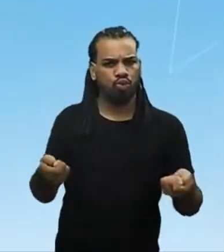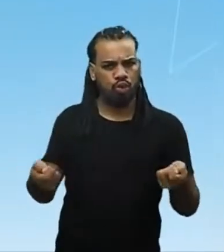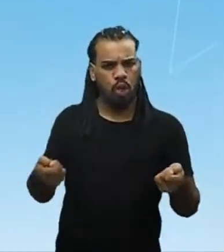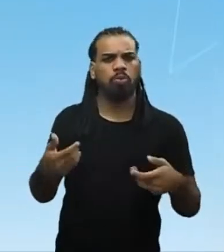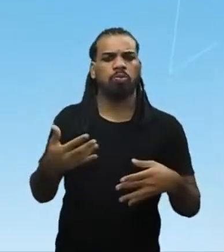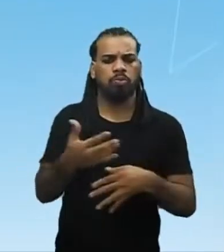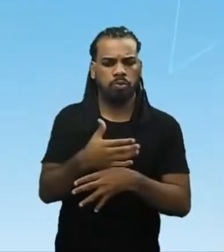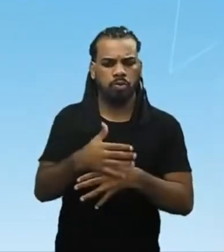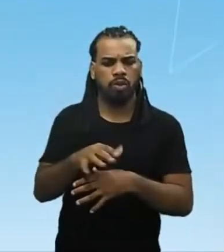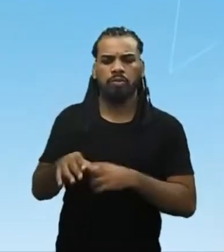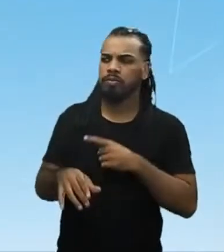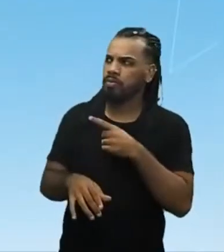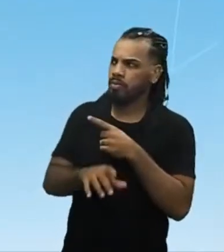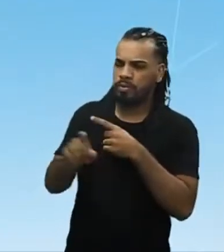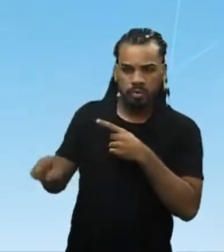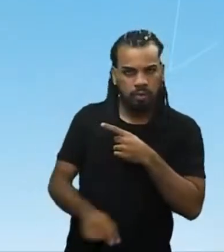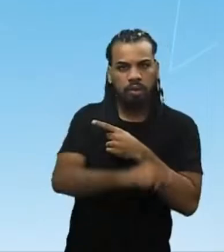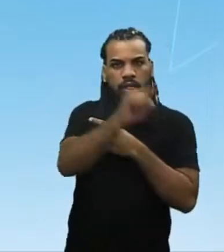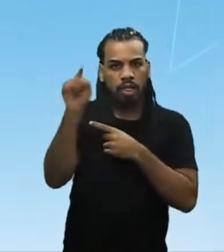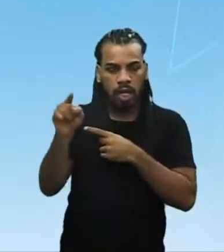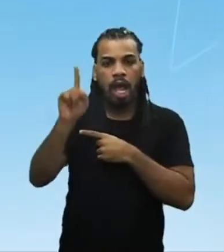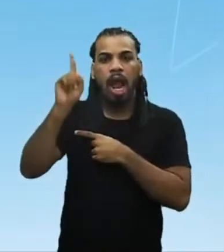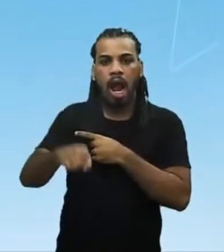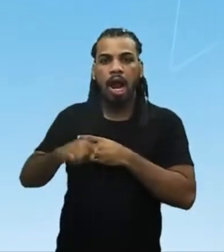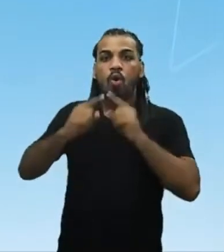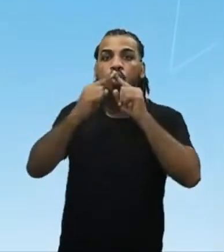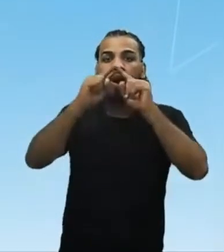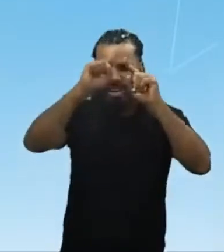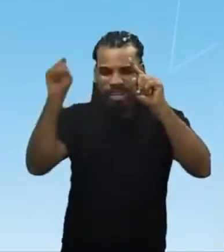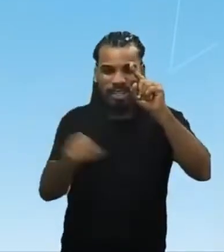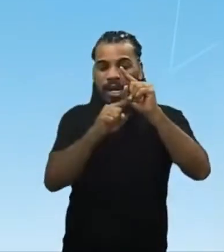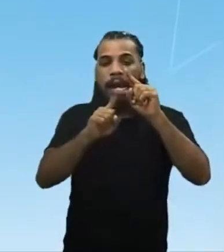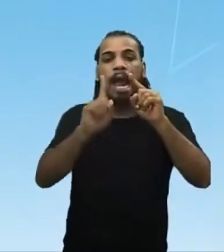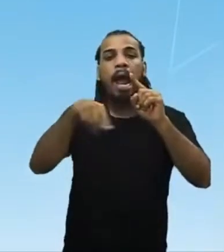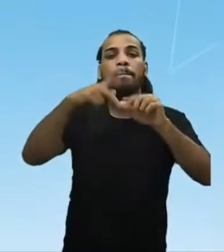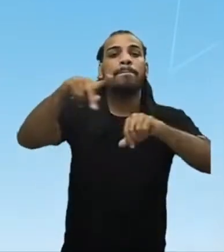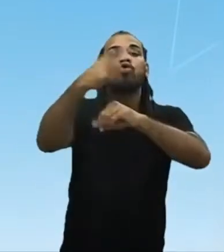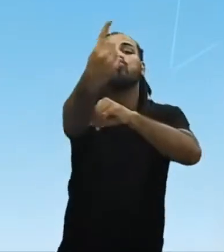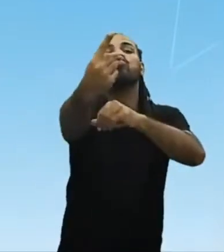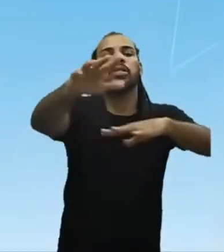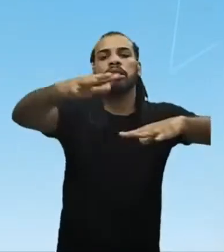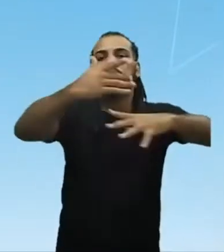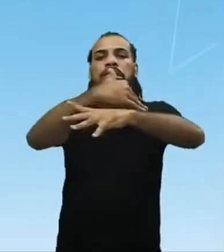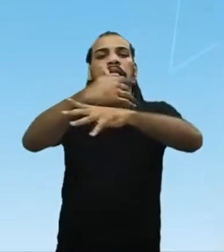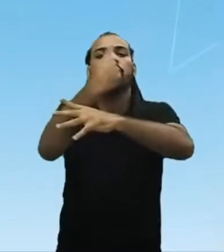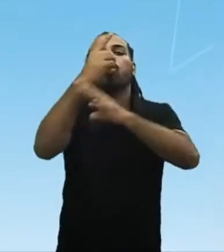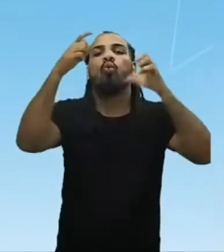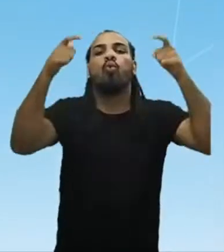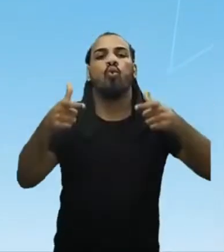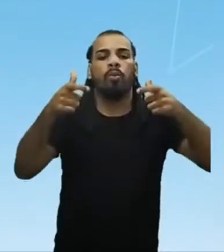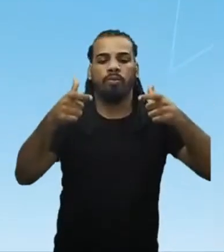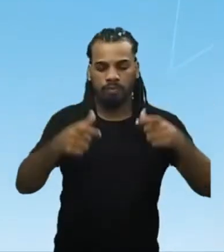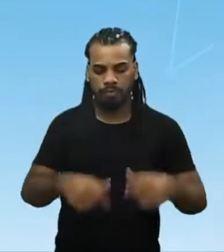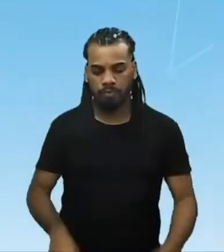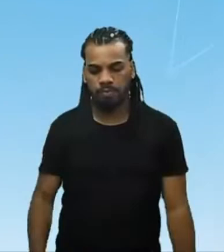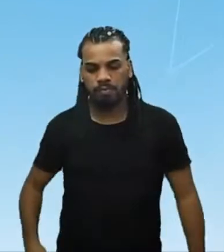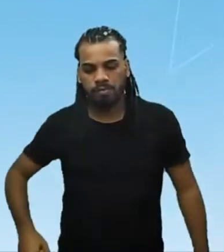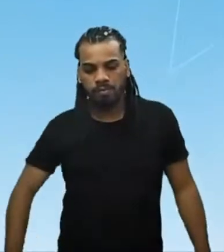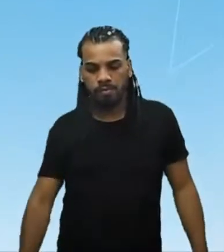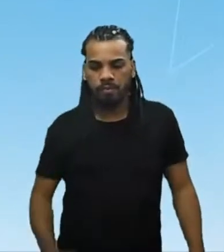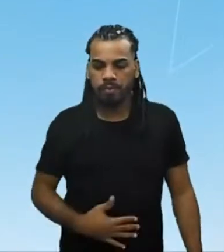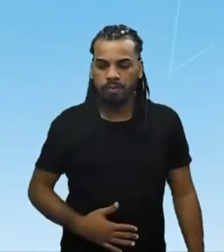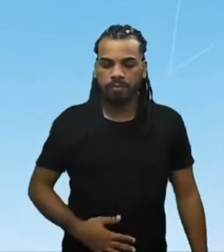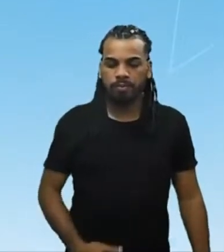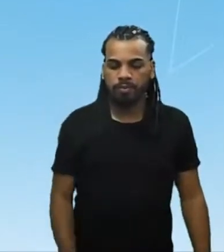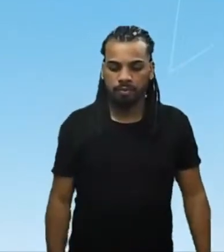civilização desse tamanho. Olha aí. Que bacana, hein? Dando continuidade, essa civilização Inca,